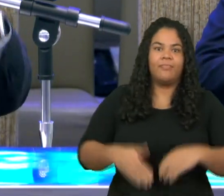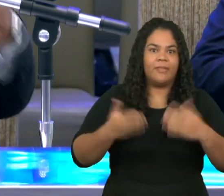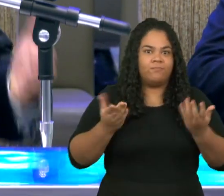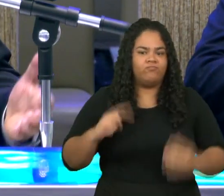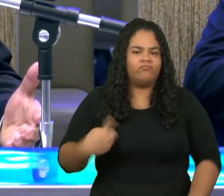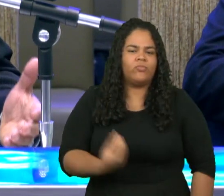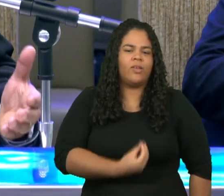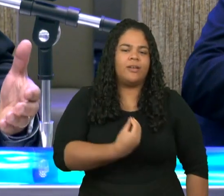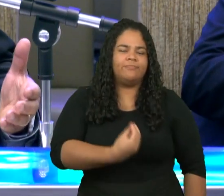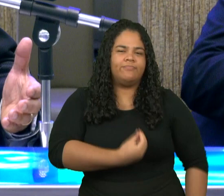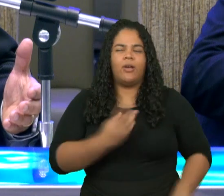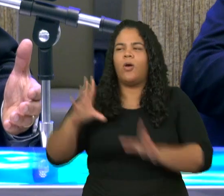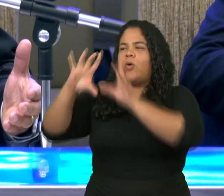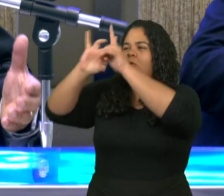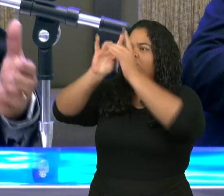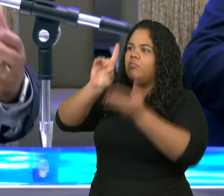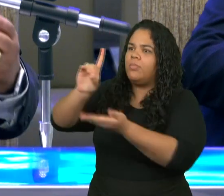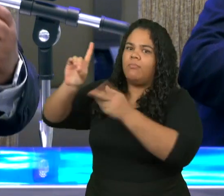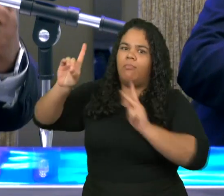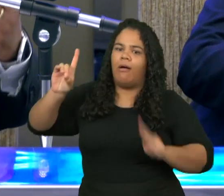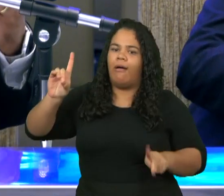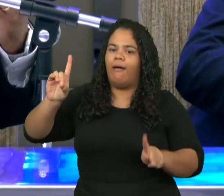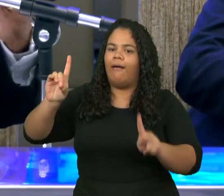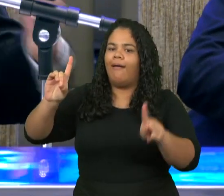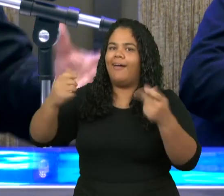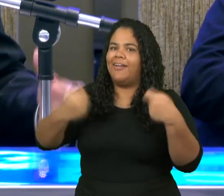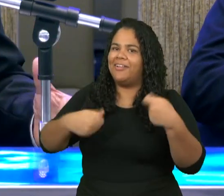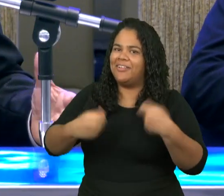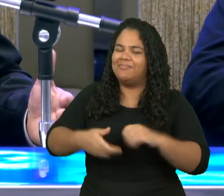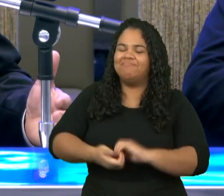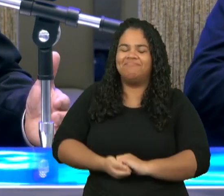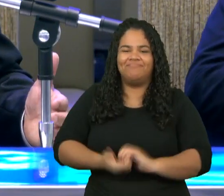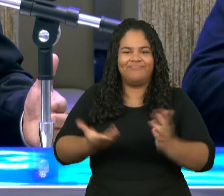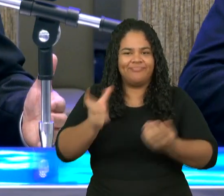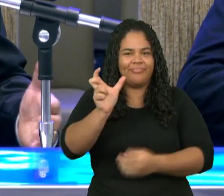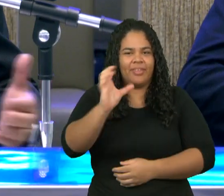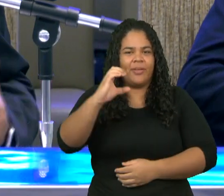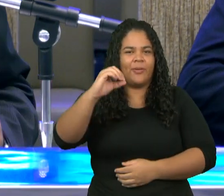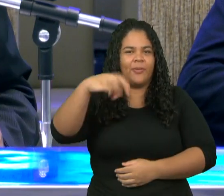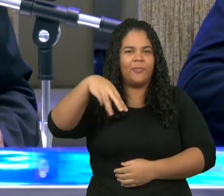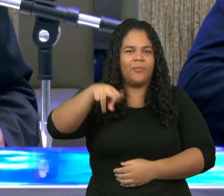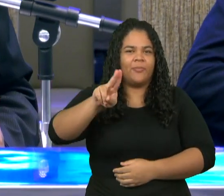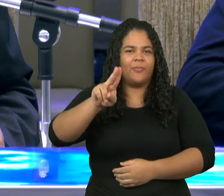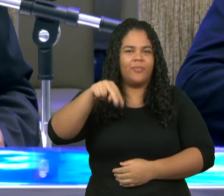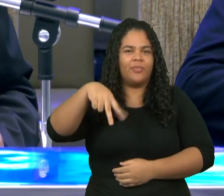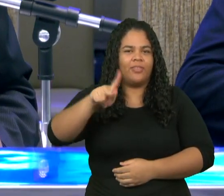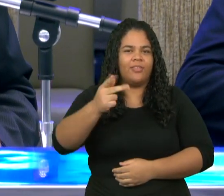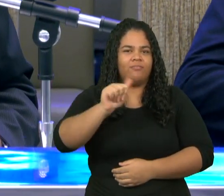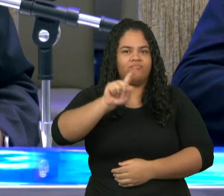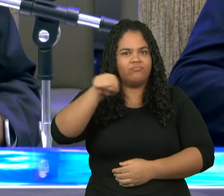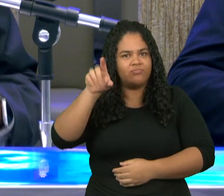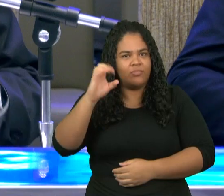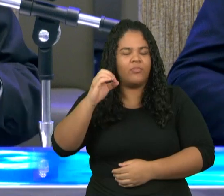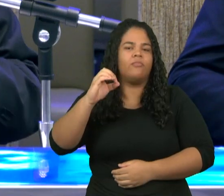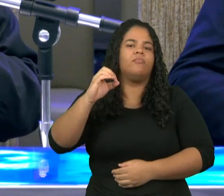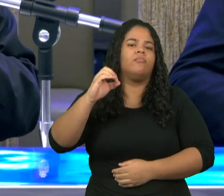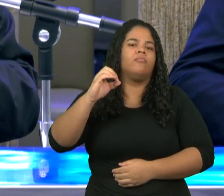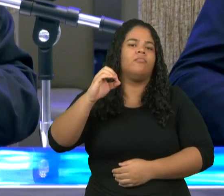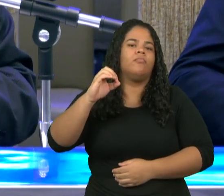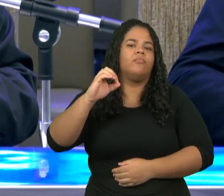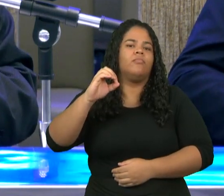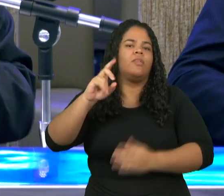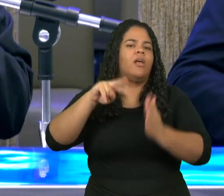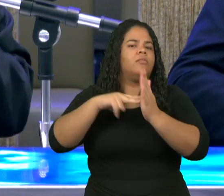constante o termo comunhão no novo testamento comunhão envolve a